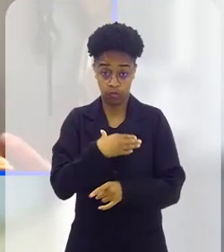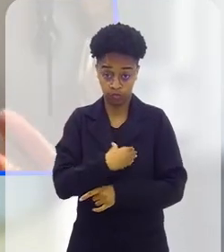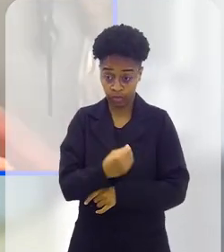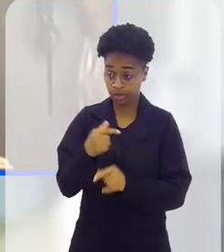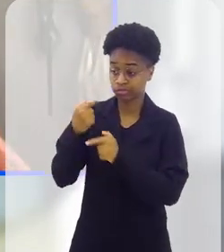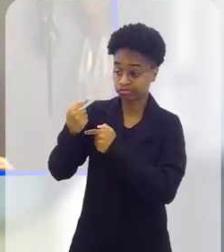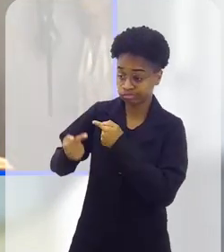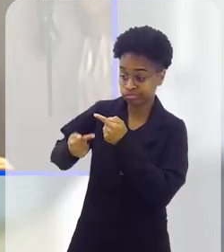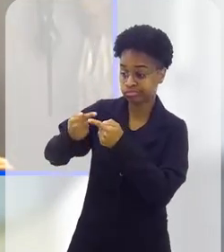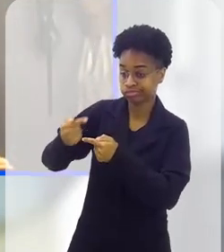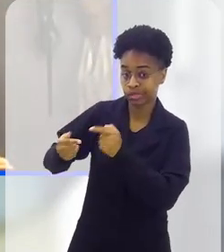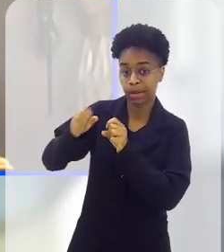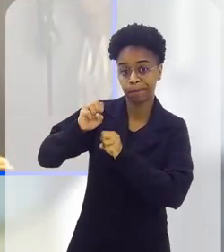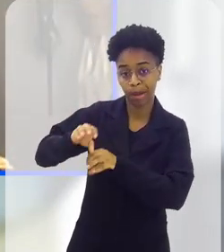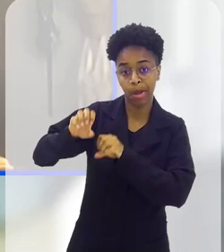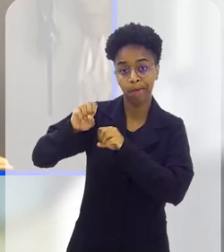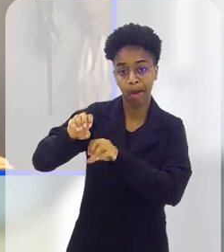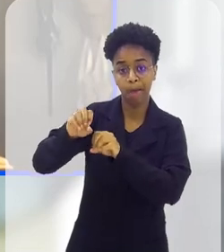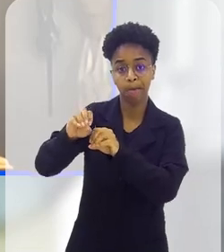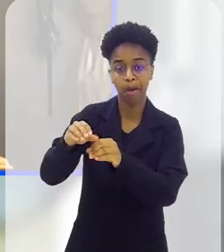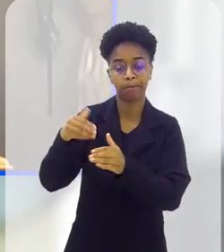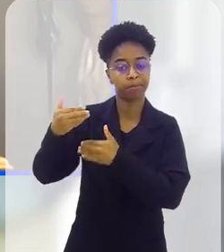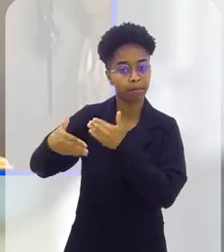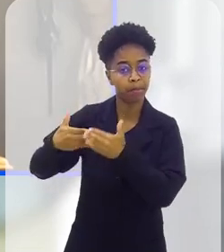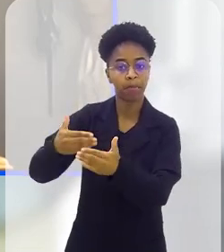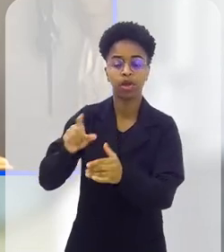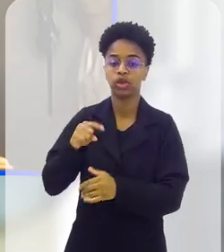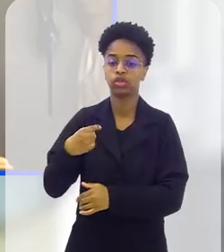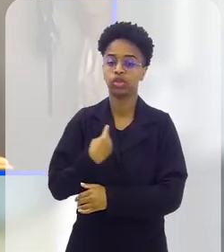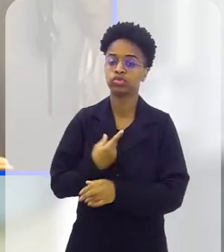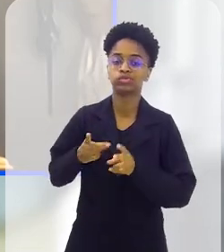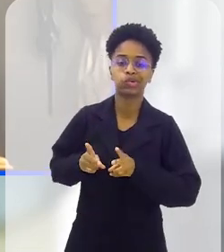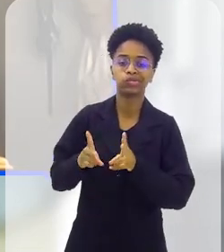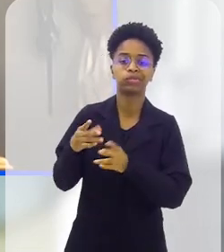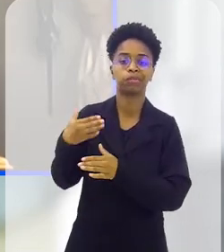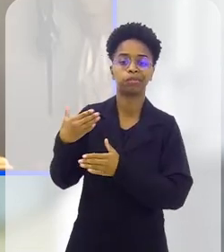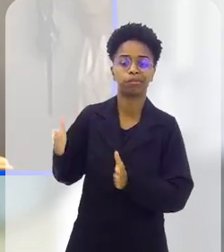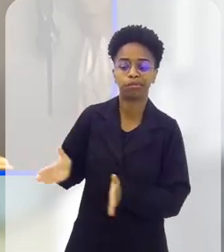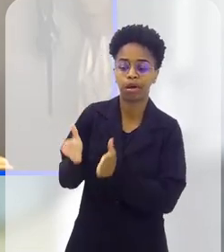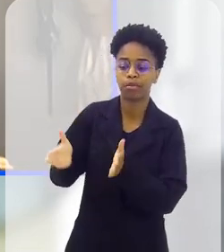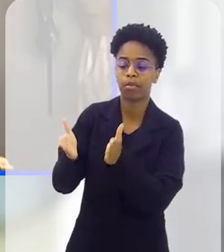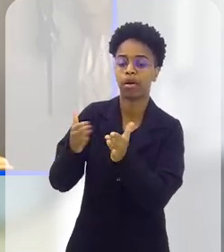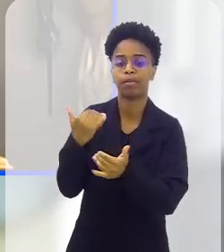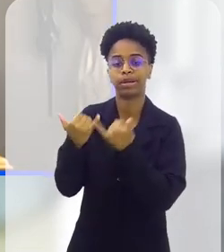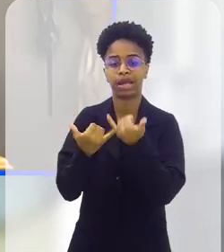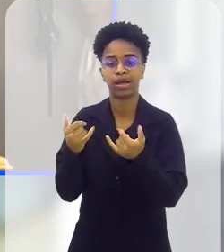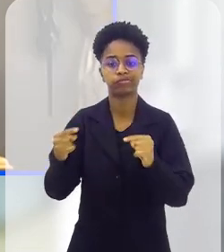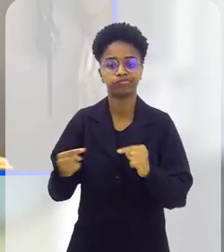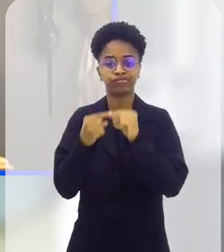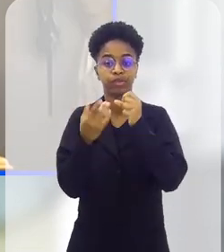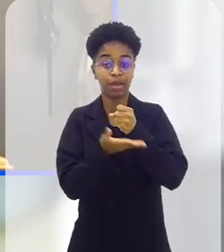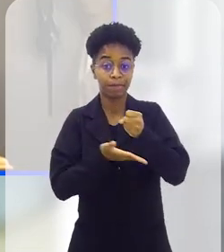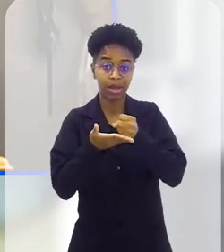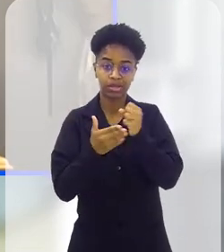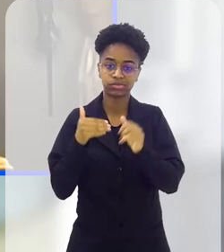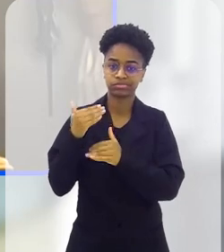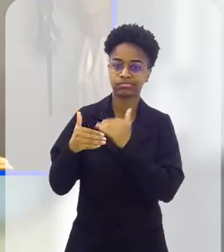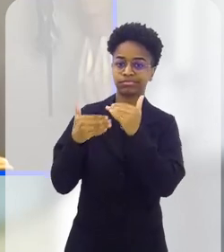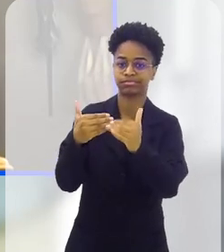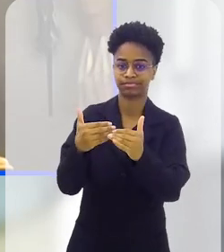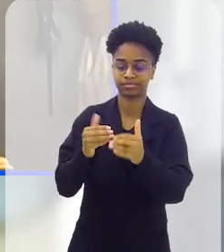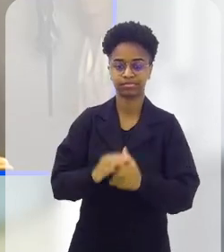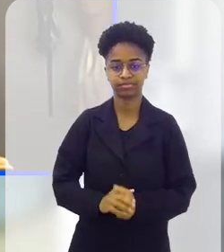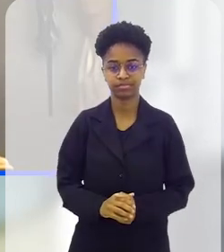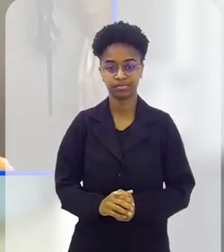ensinar os seus filhos, e aí a gente vai perpetuando esse brincar como uma base do desenvolvimento infantil.